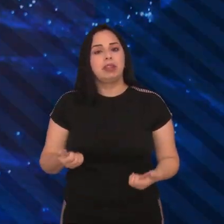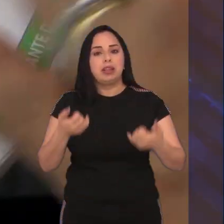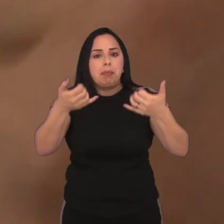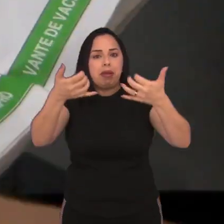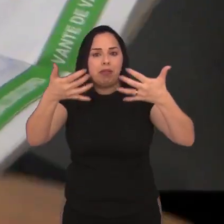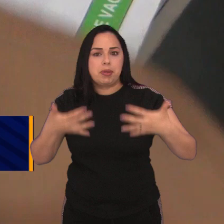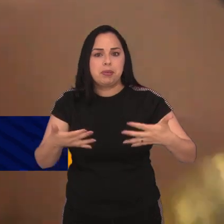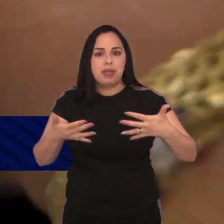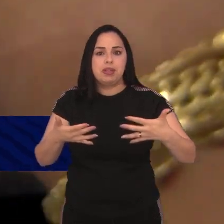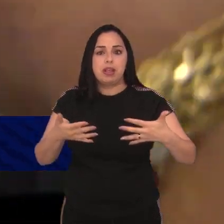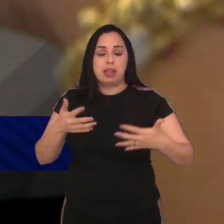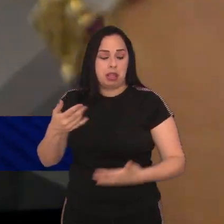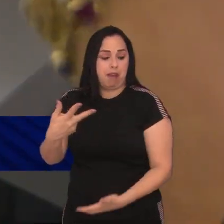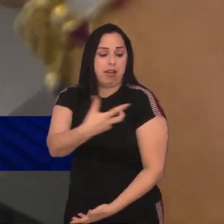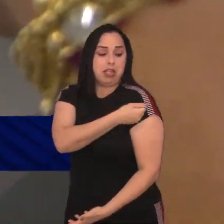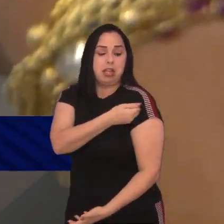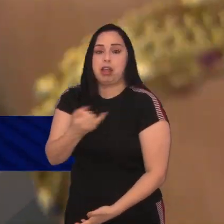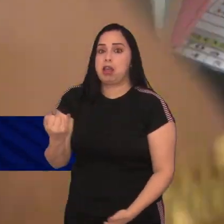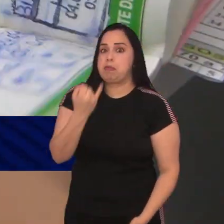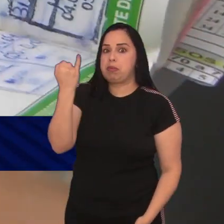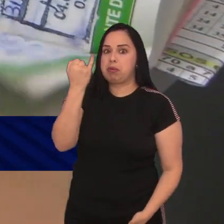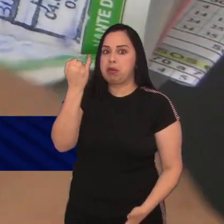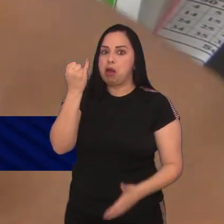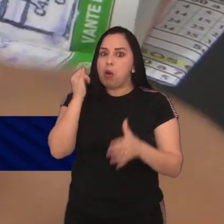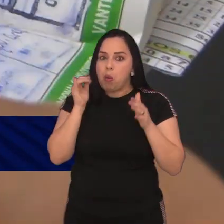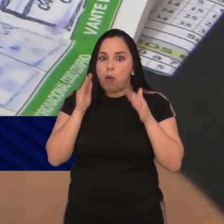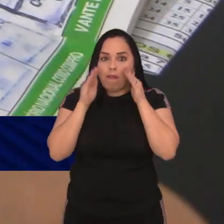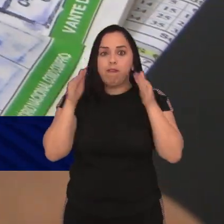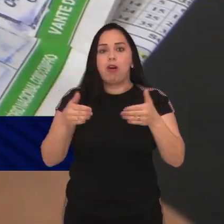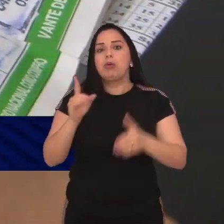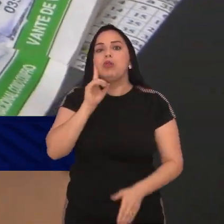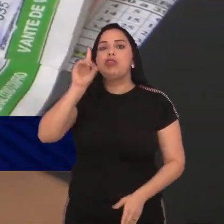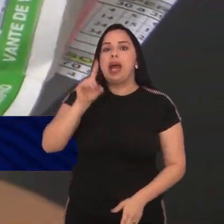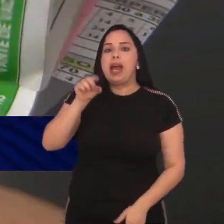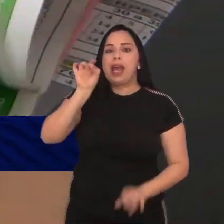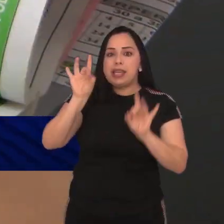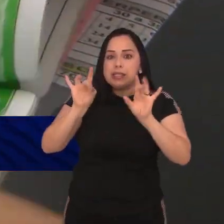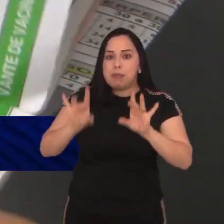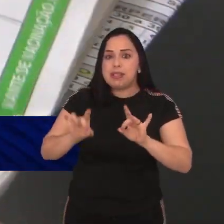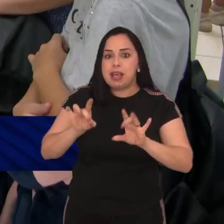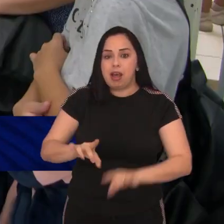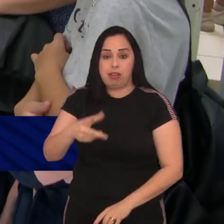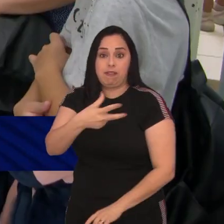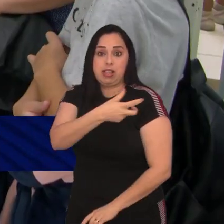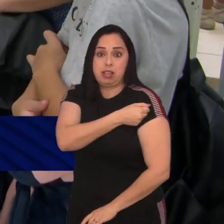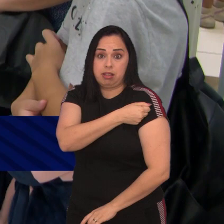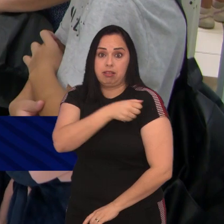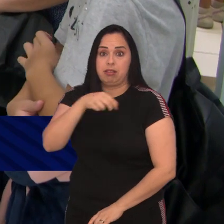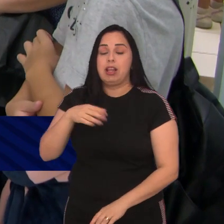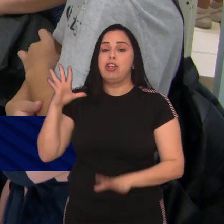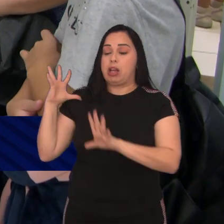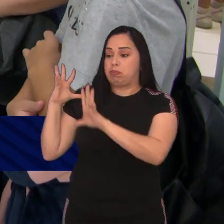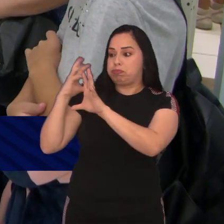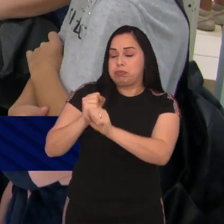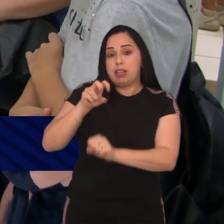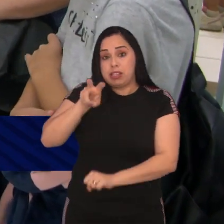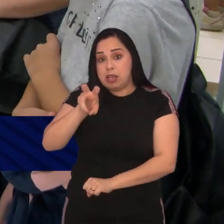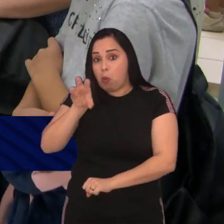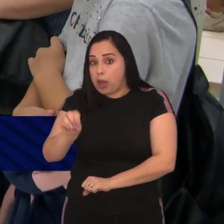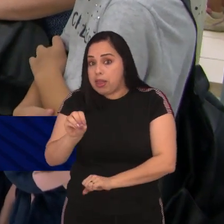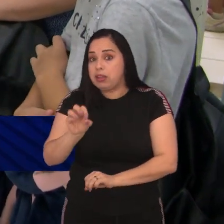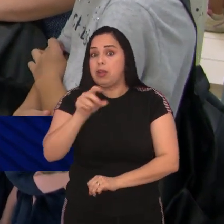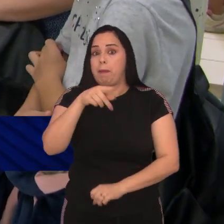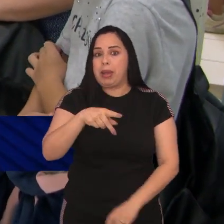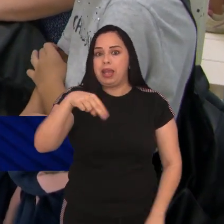Também vamos falar da importância das vacinas com foco no Dia Nacional da Vacinação. Este ano também completou 50